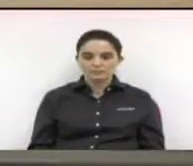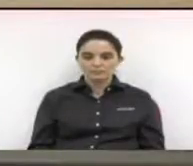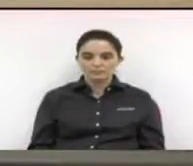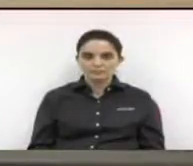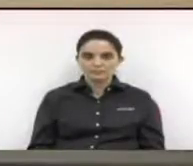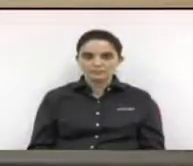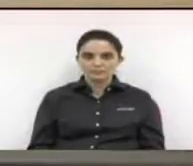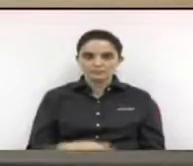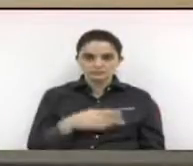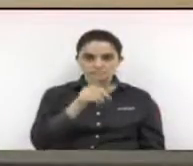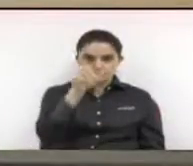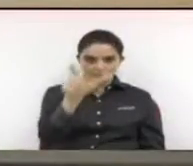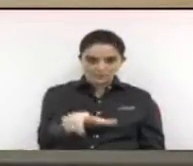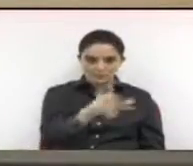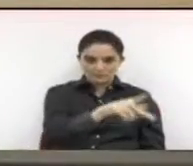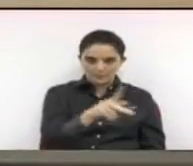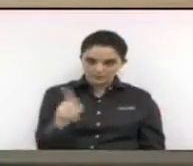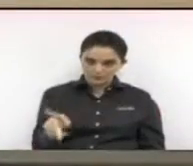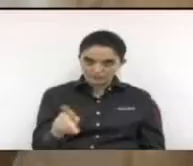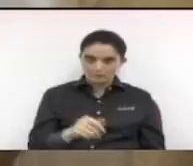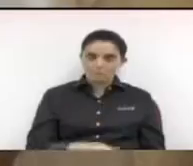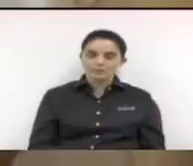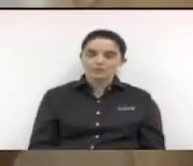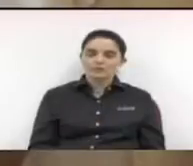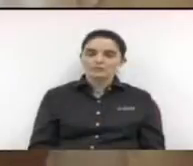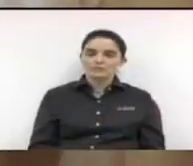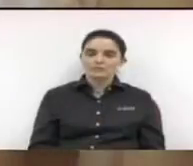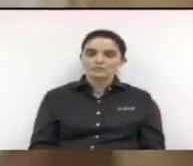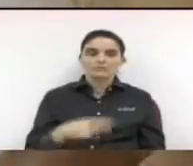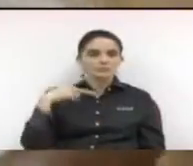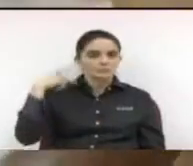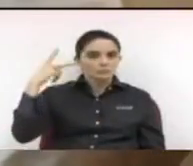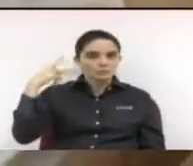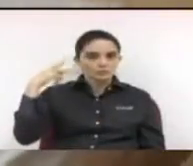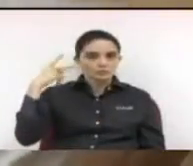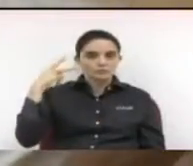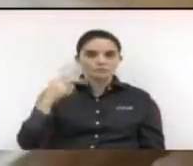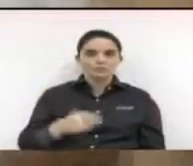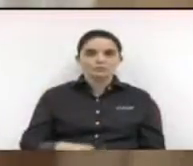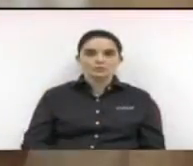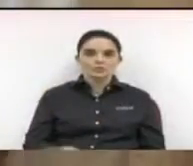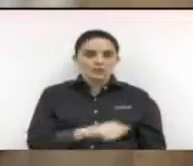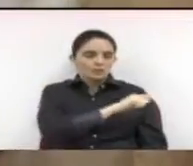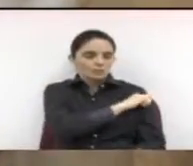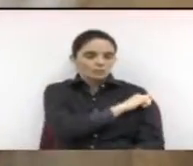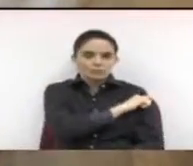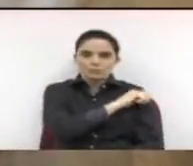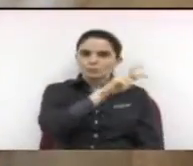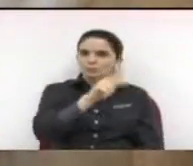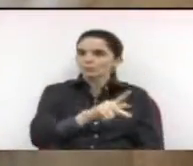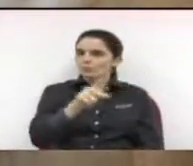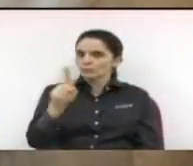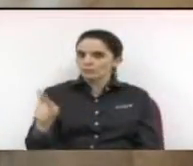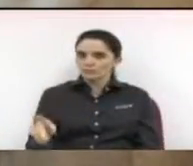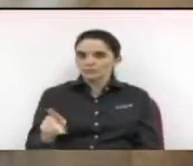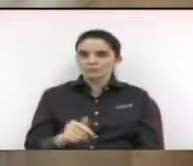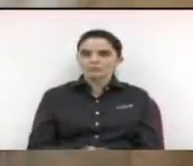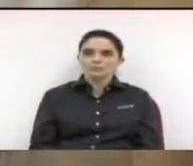Senhor presidente, nobres colegas, alunos, professores,